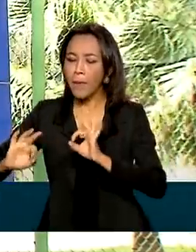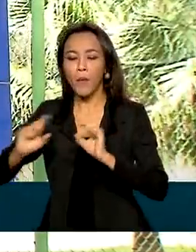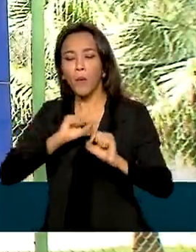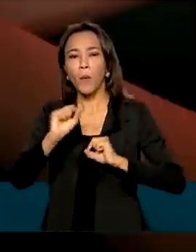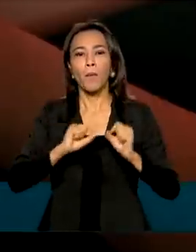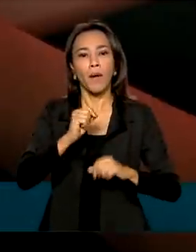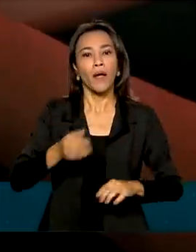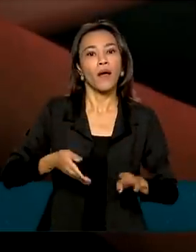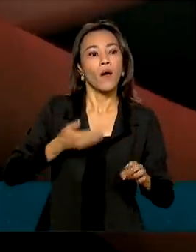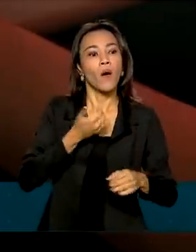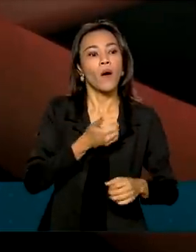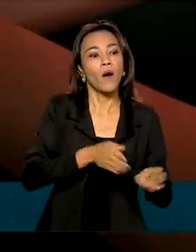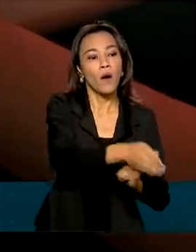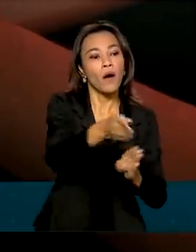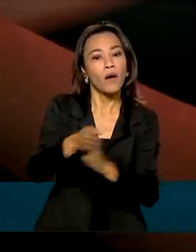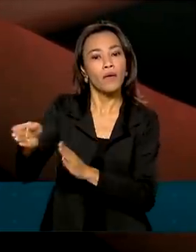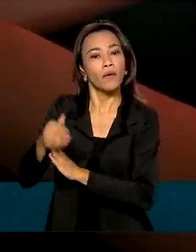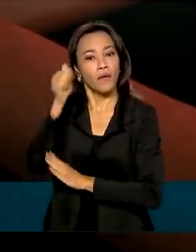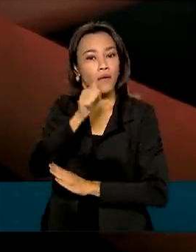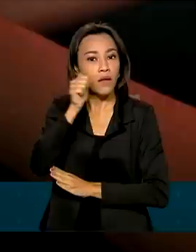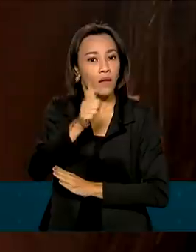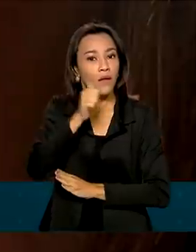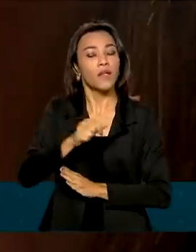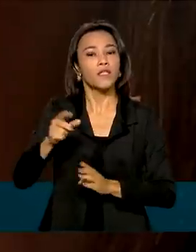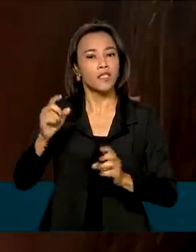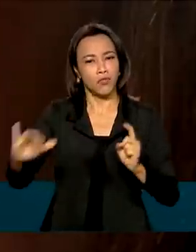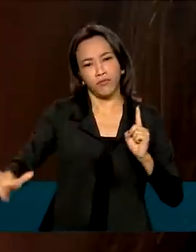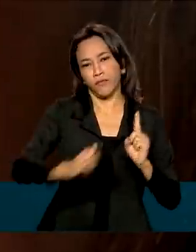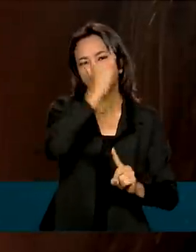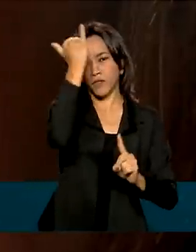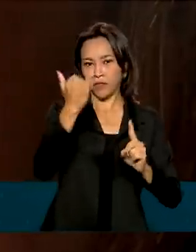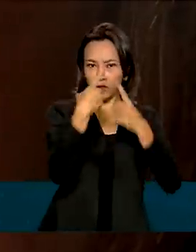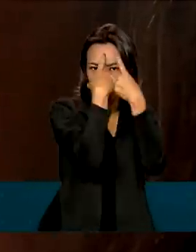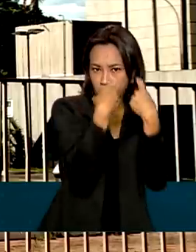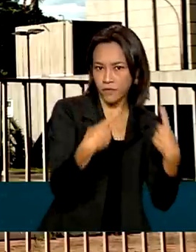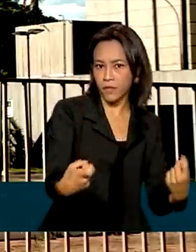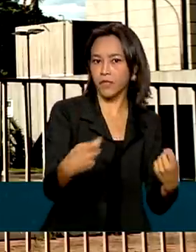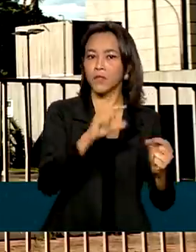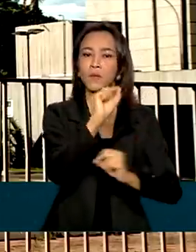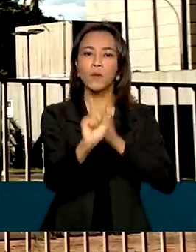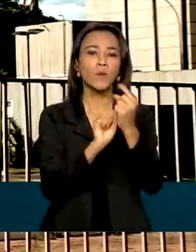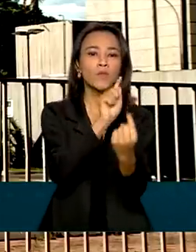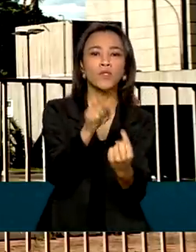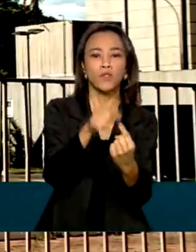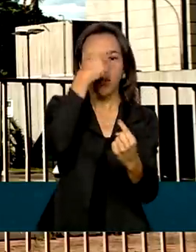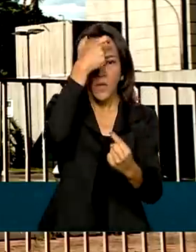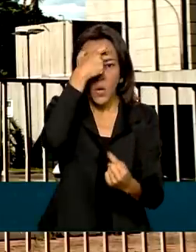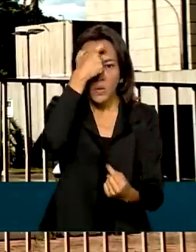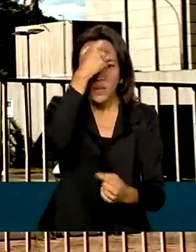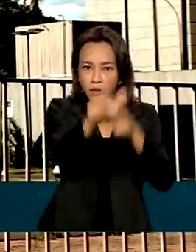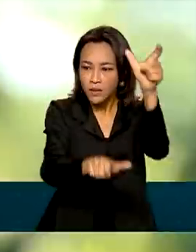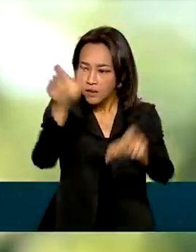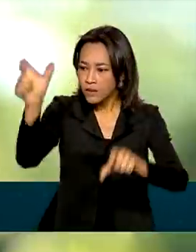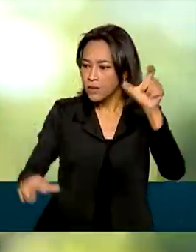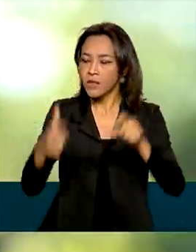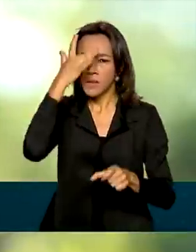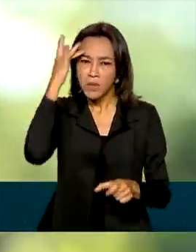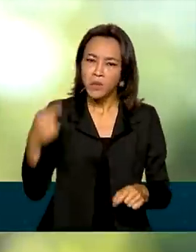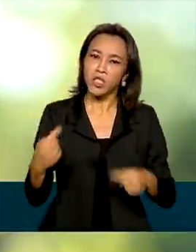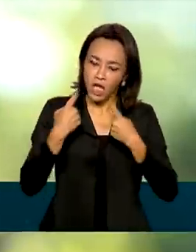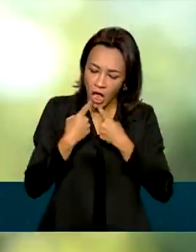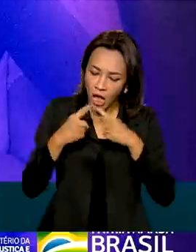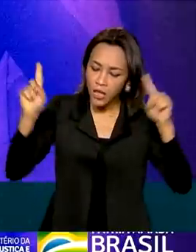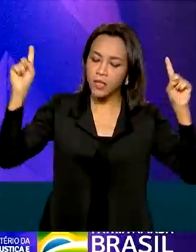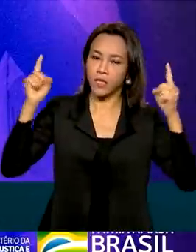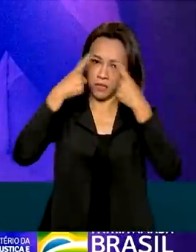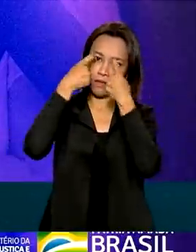violência, reforçar o cumprimento de medidas protetivas e conscientizar a população sobre a importância de denunciar as